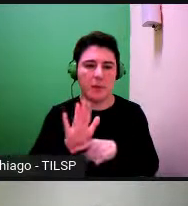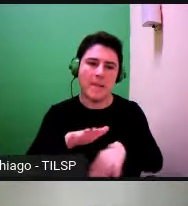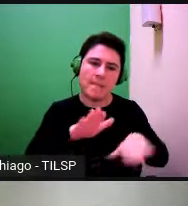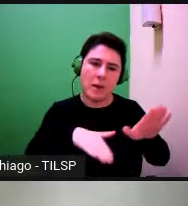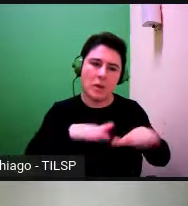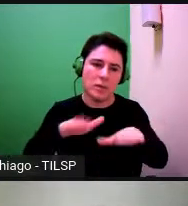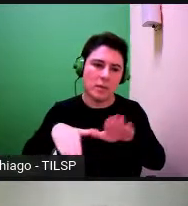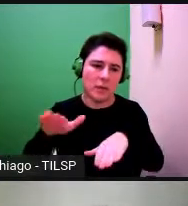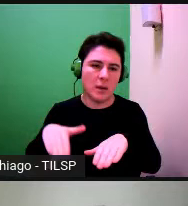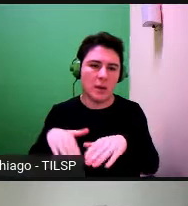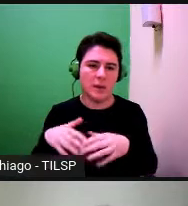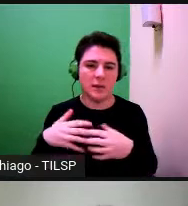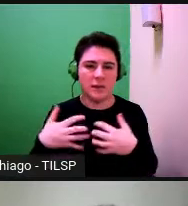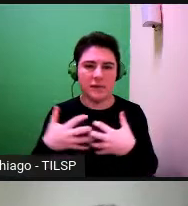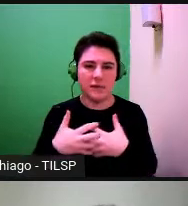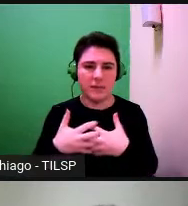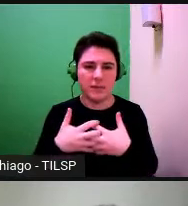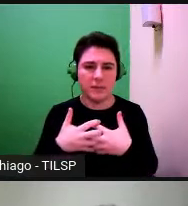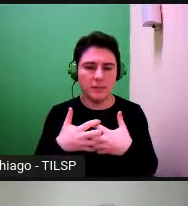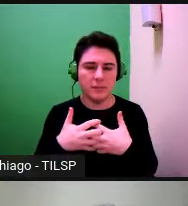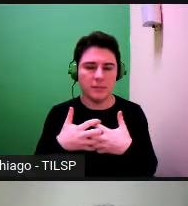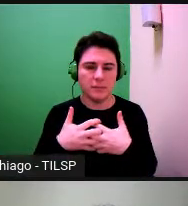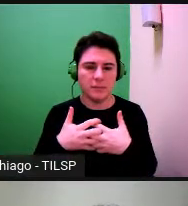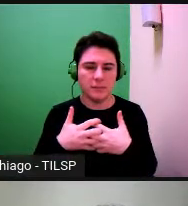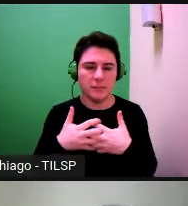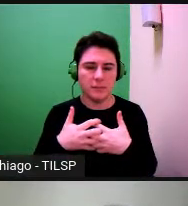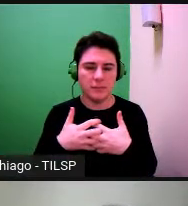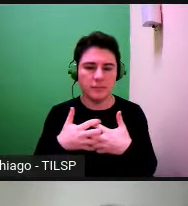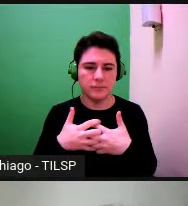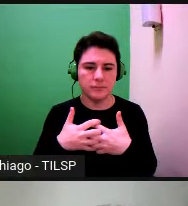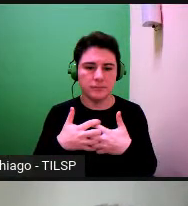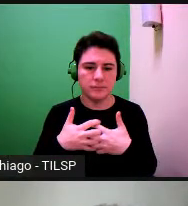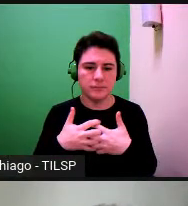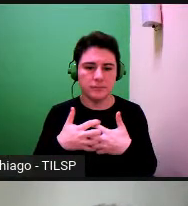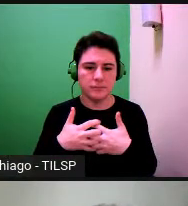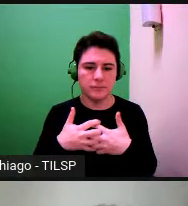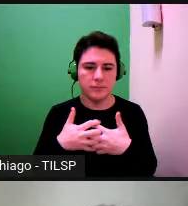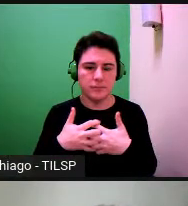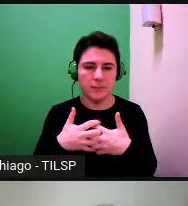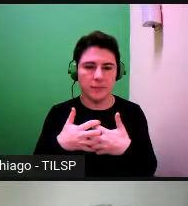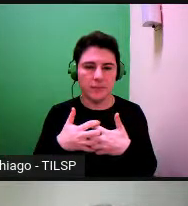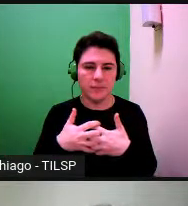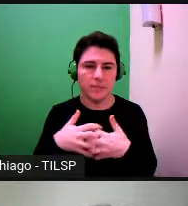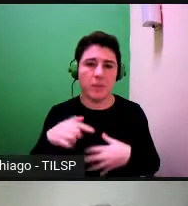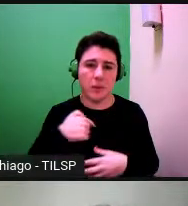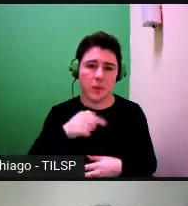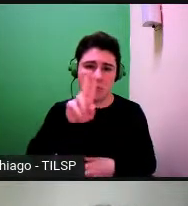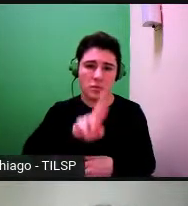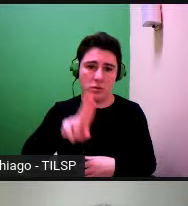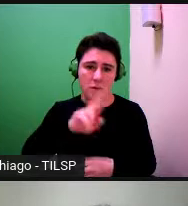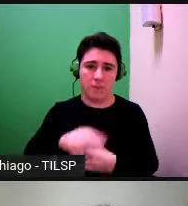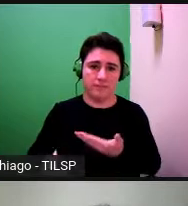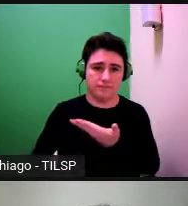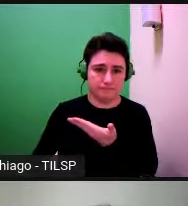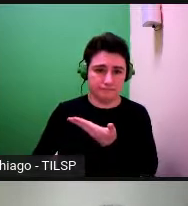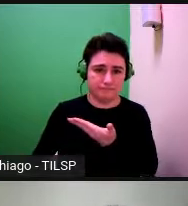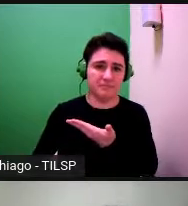estou a usar aqui um esquema inicialmente publicado num texto